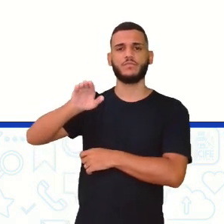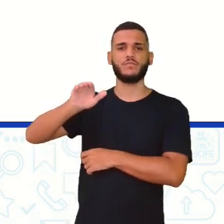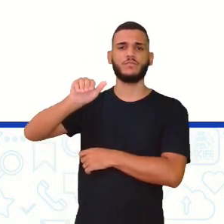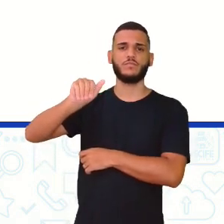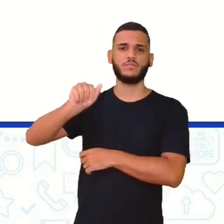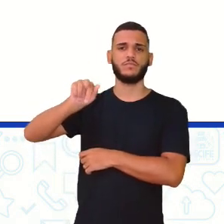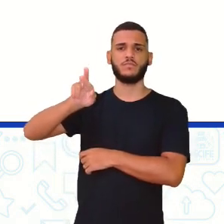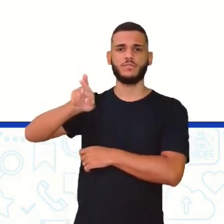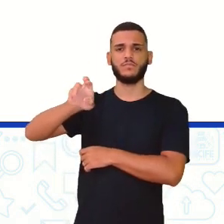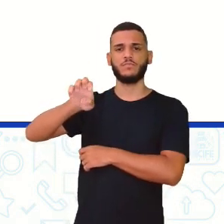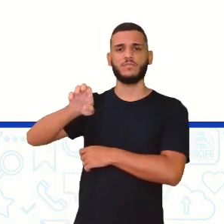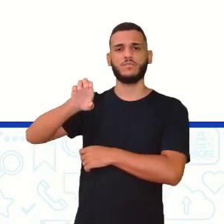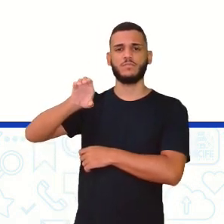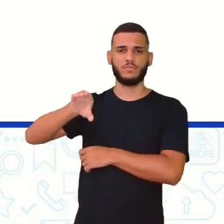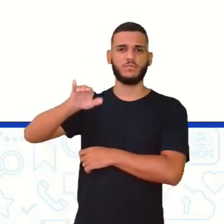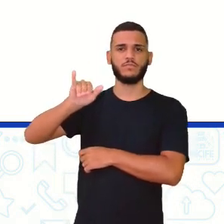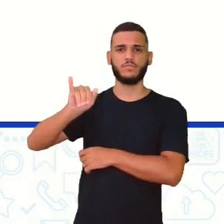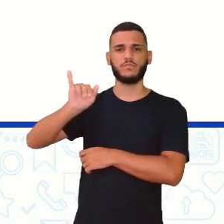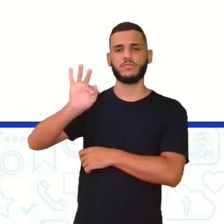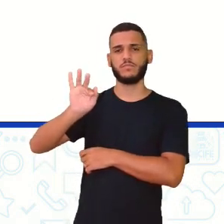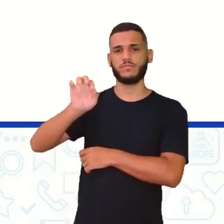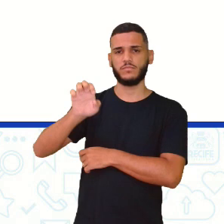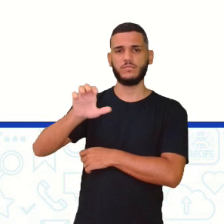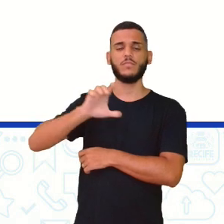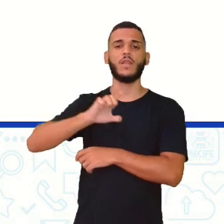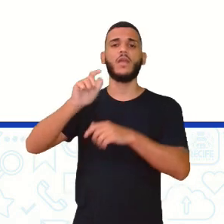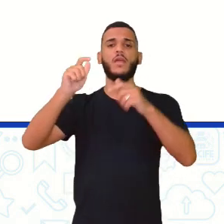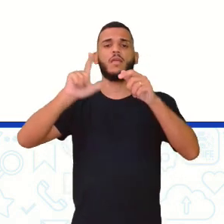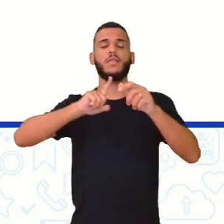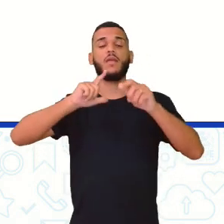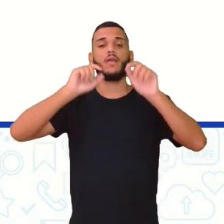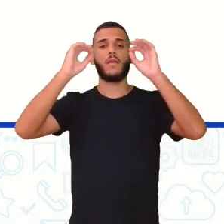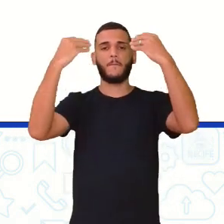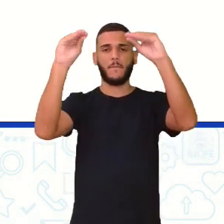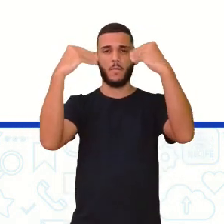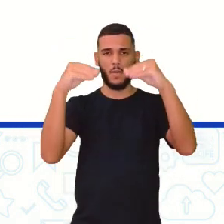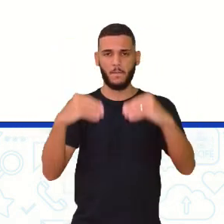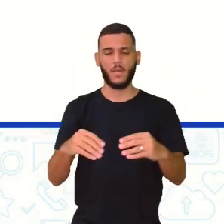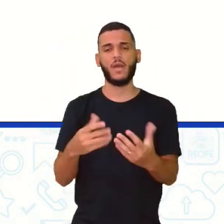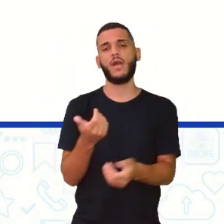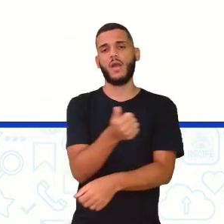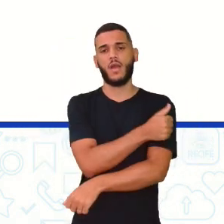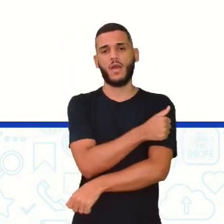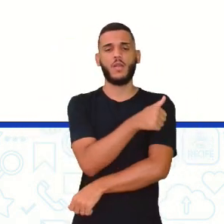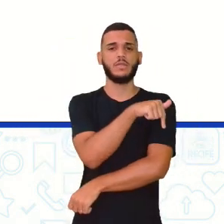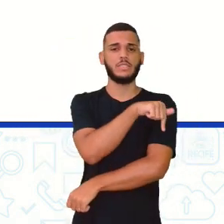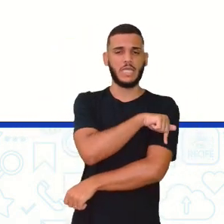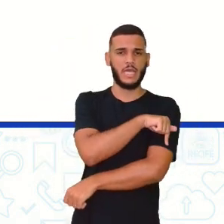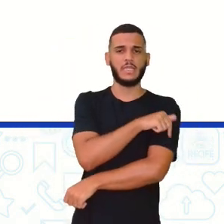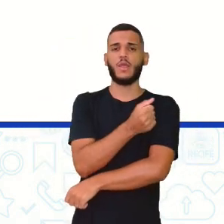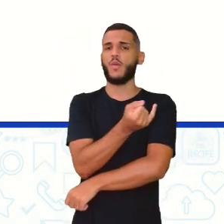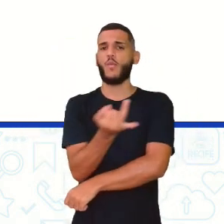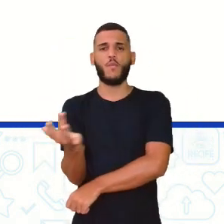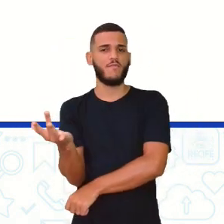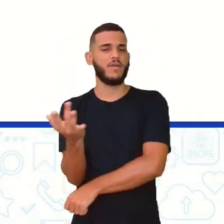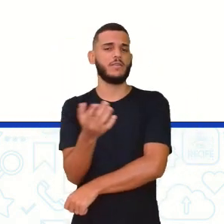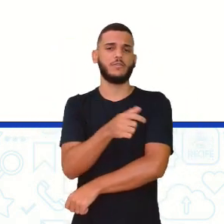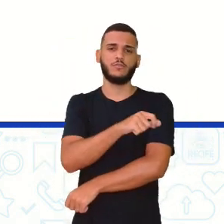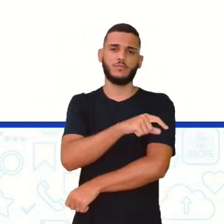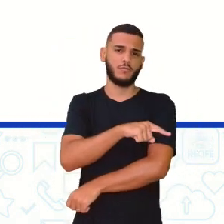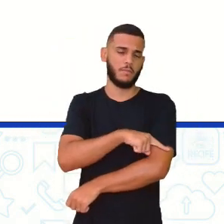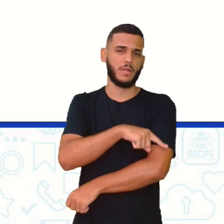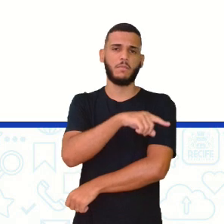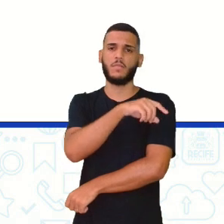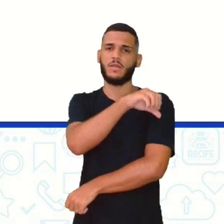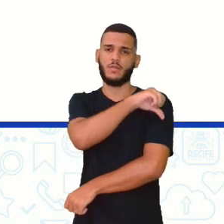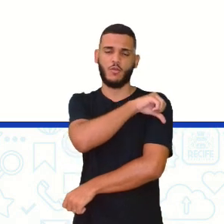playlists e vocês podem escolher tanto as nossas aulas do sétimo ano como de outras turmas, né? Inclusive, da